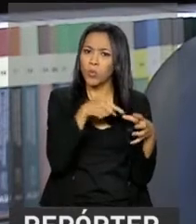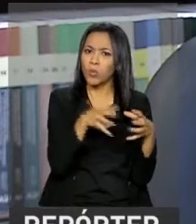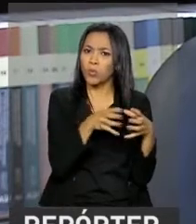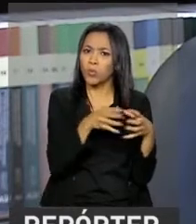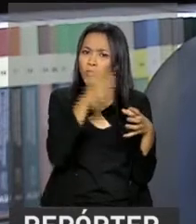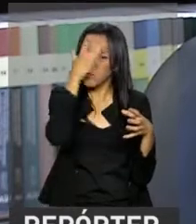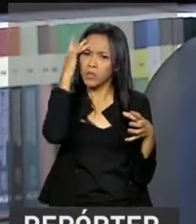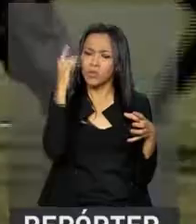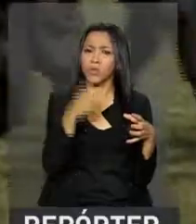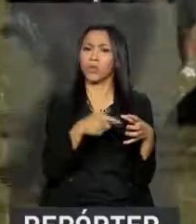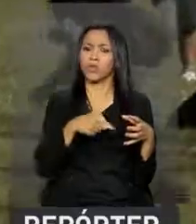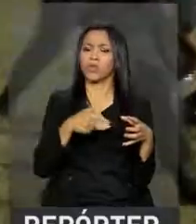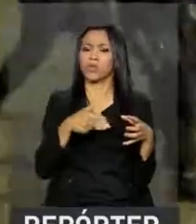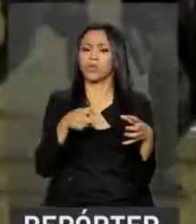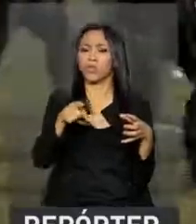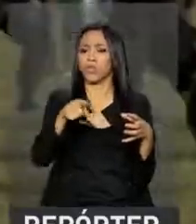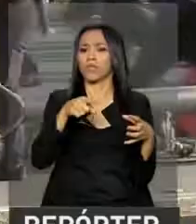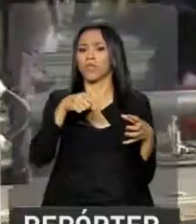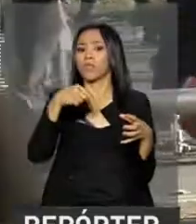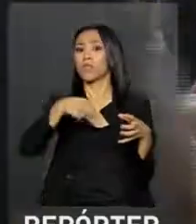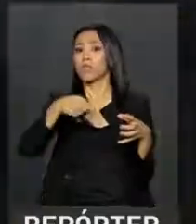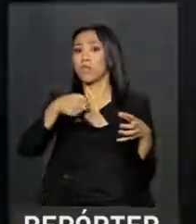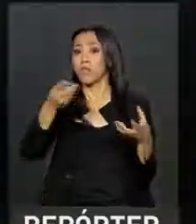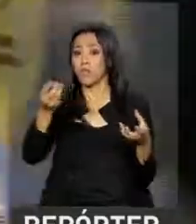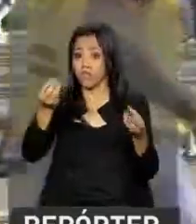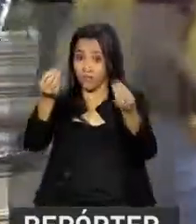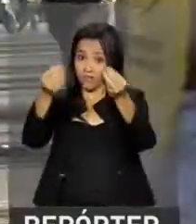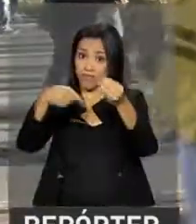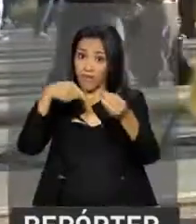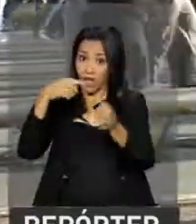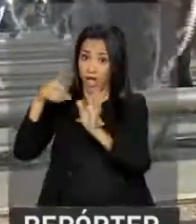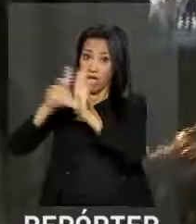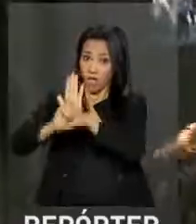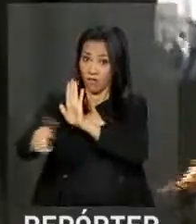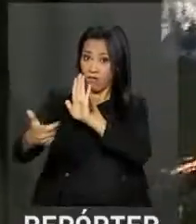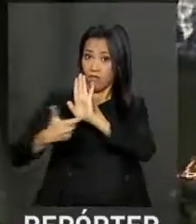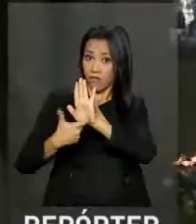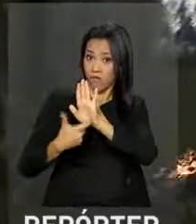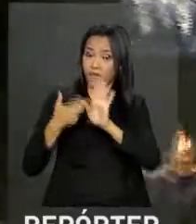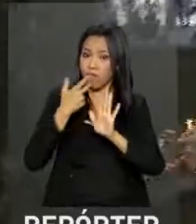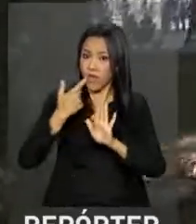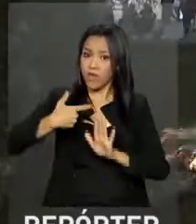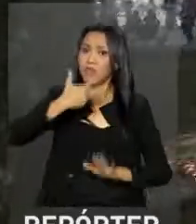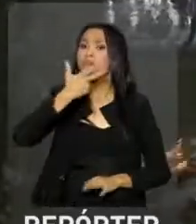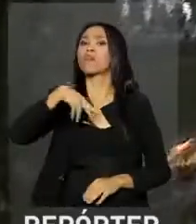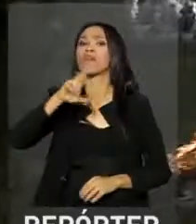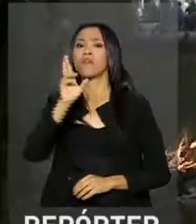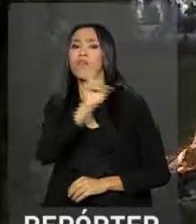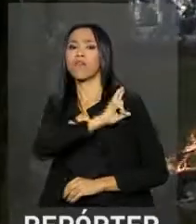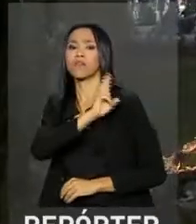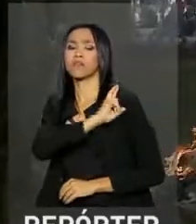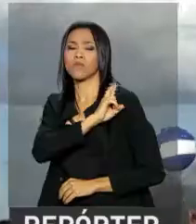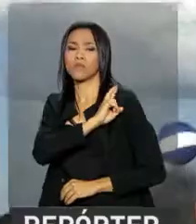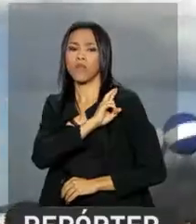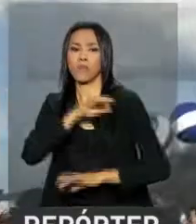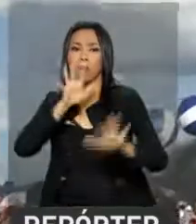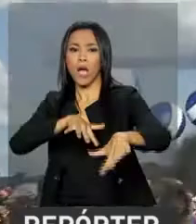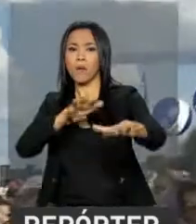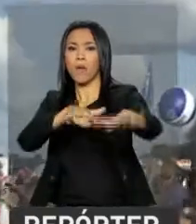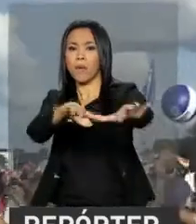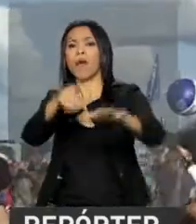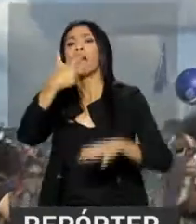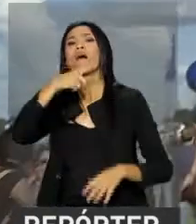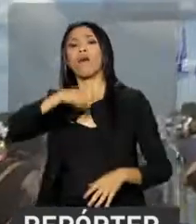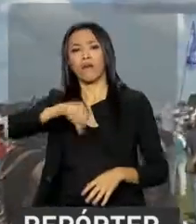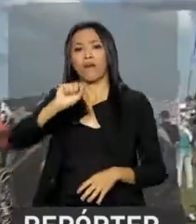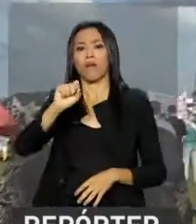de pessoas, tanto a doutrina como a jurisprudência admitem que essa responsabilização dessa coletividade se